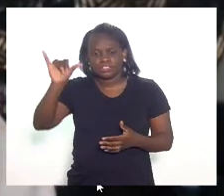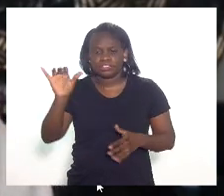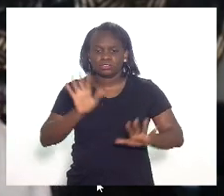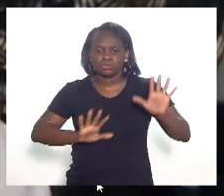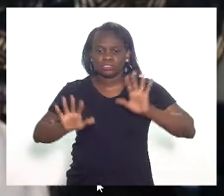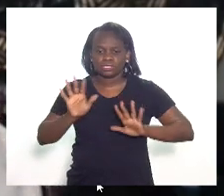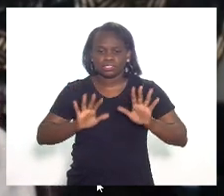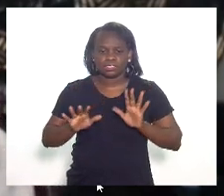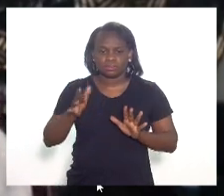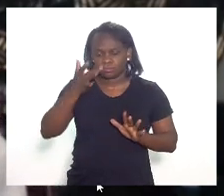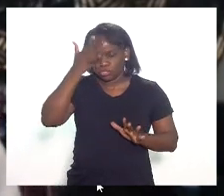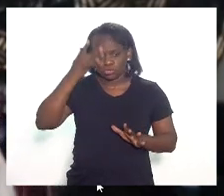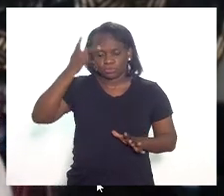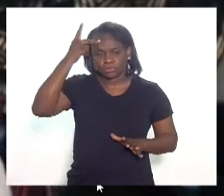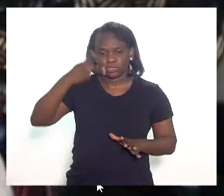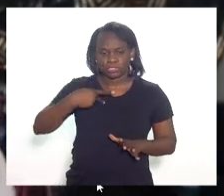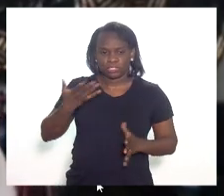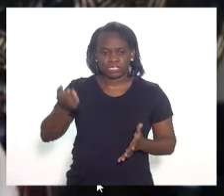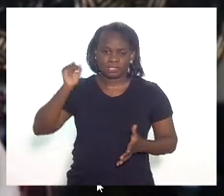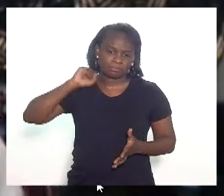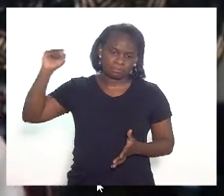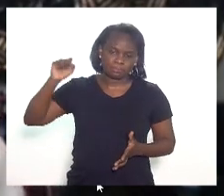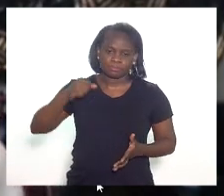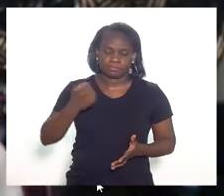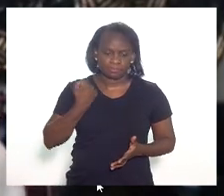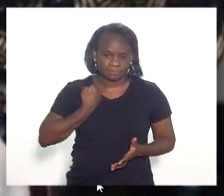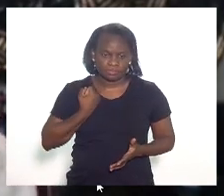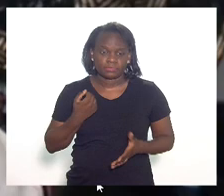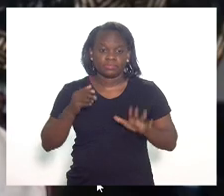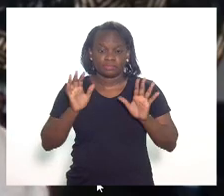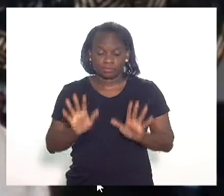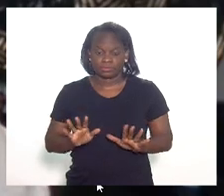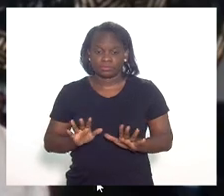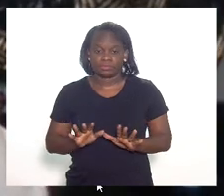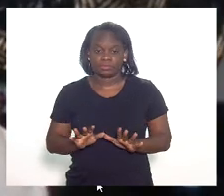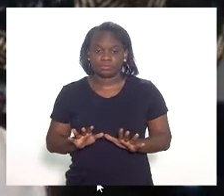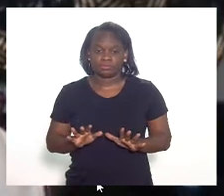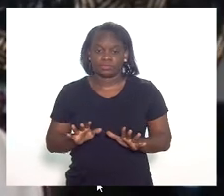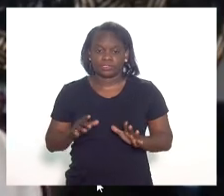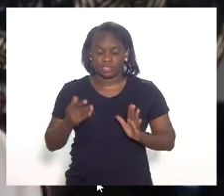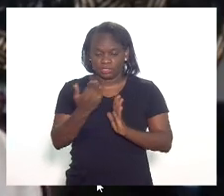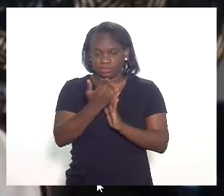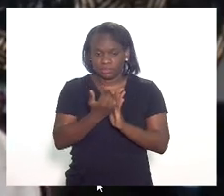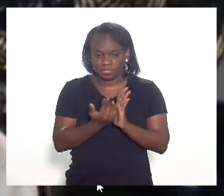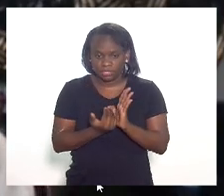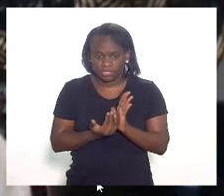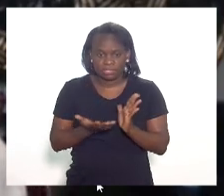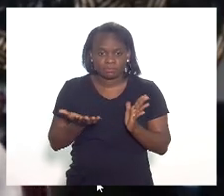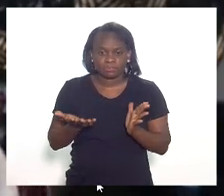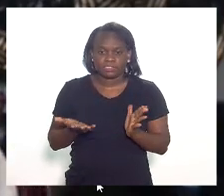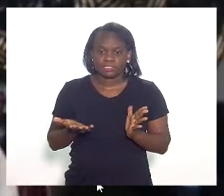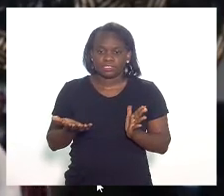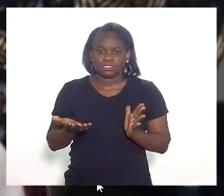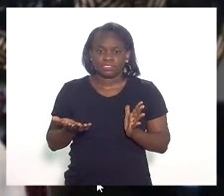a suicídio. Todavia, esse programa é muito mal